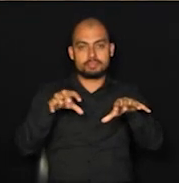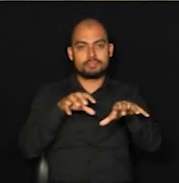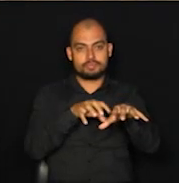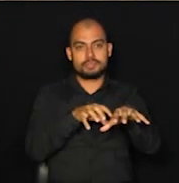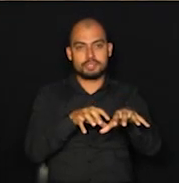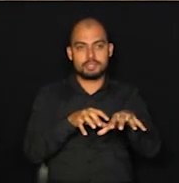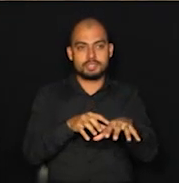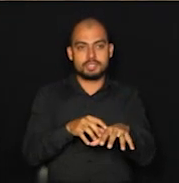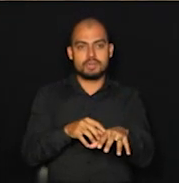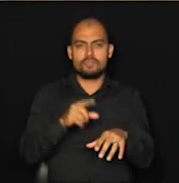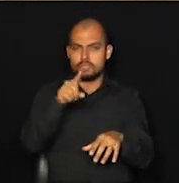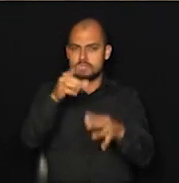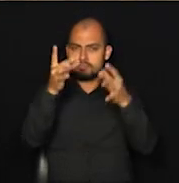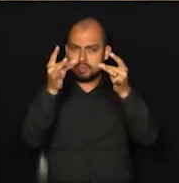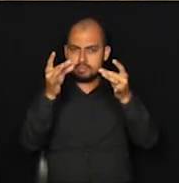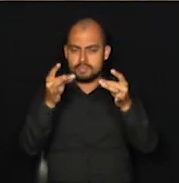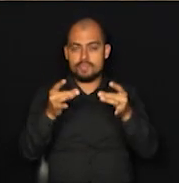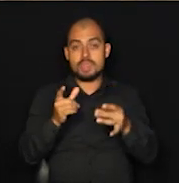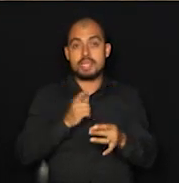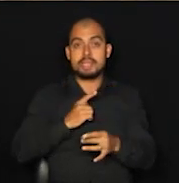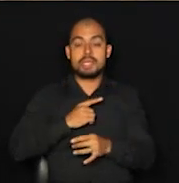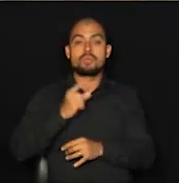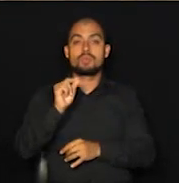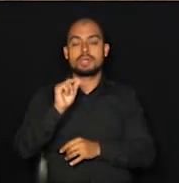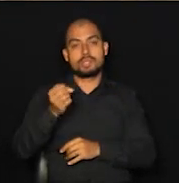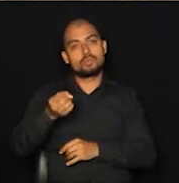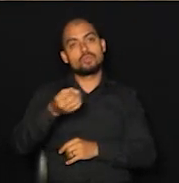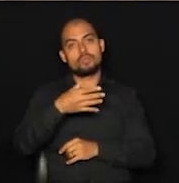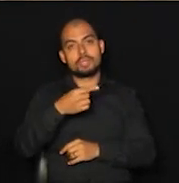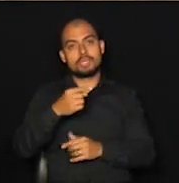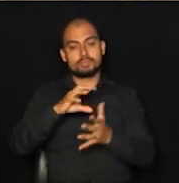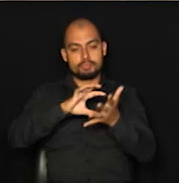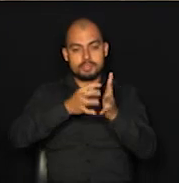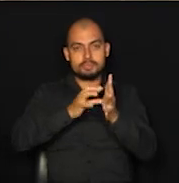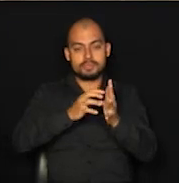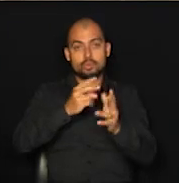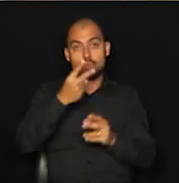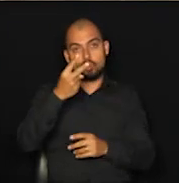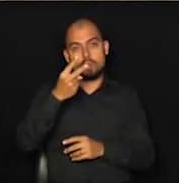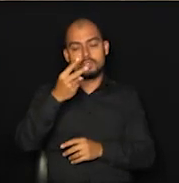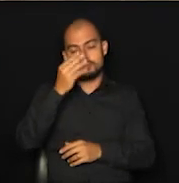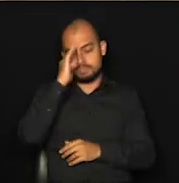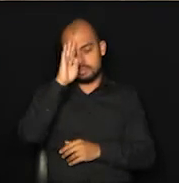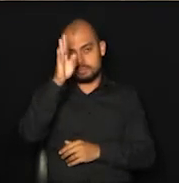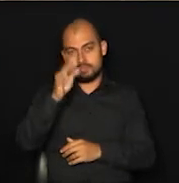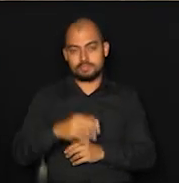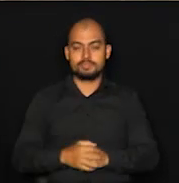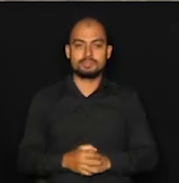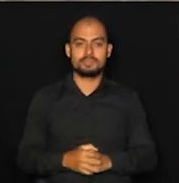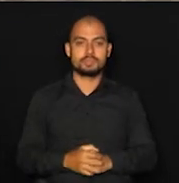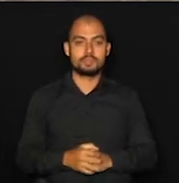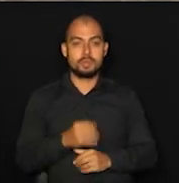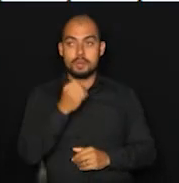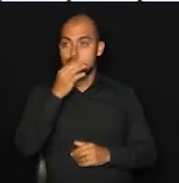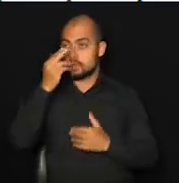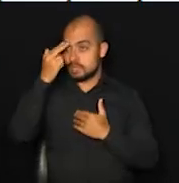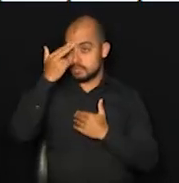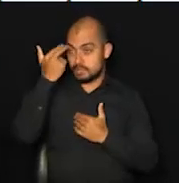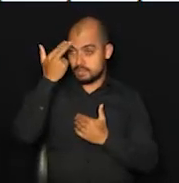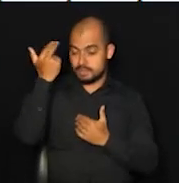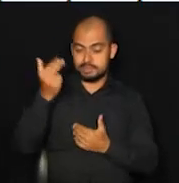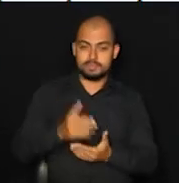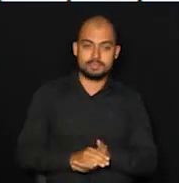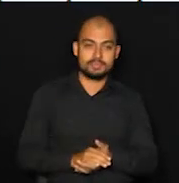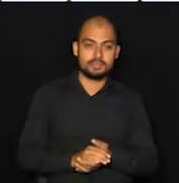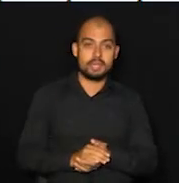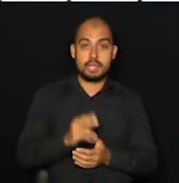que já já você vai detalhar, tem algumas novidades em dois dados principalmente, mas boa tarde, Minna. Boa tarde, Gabriel, boa tarde você aí de